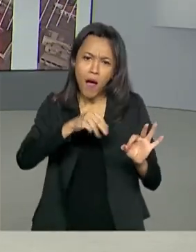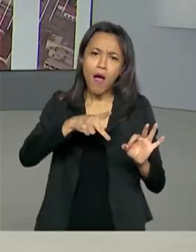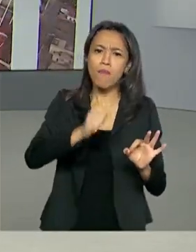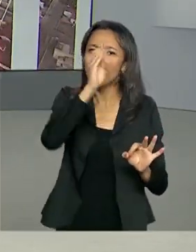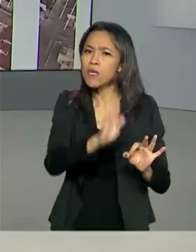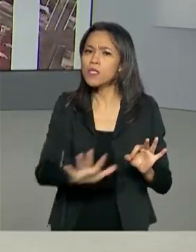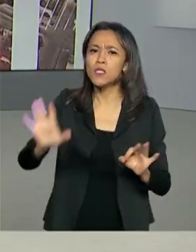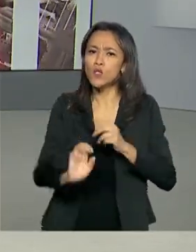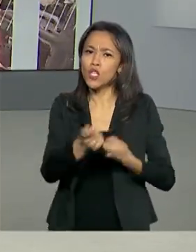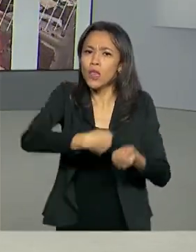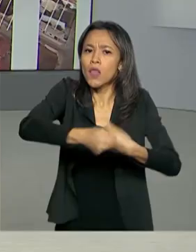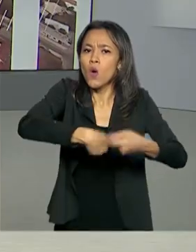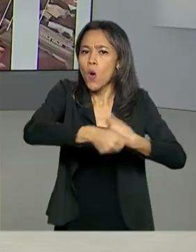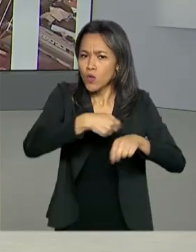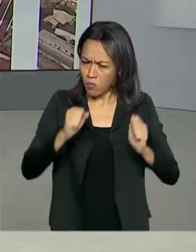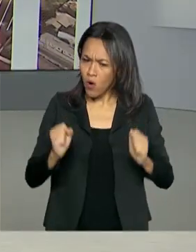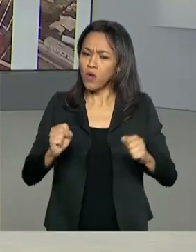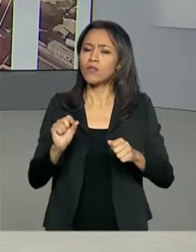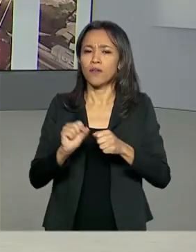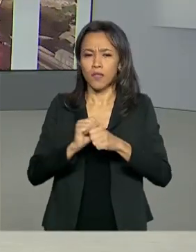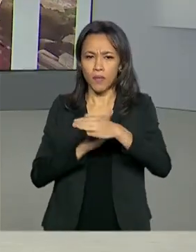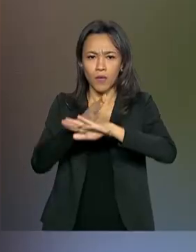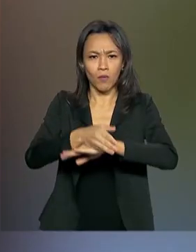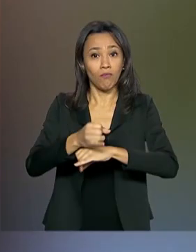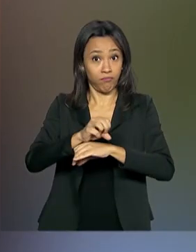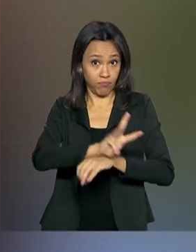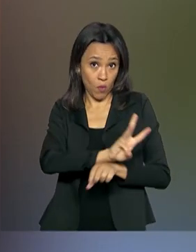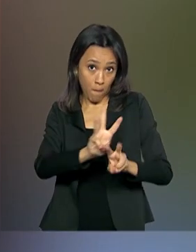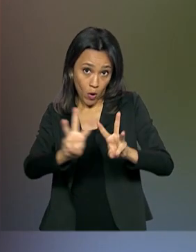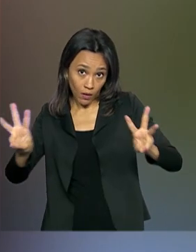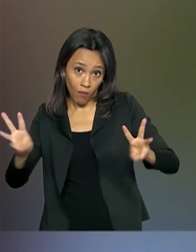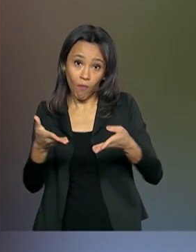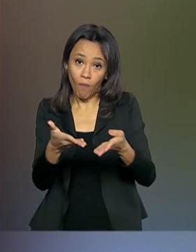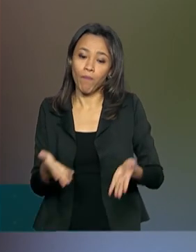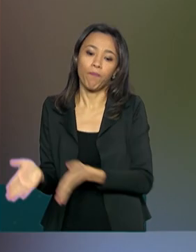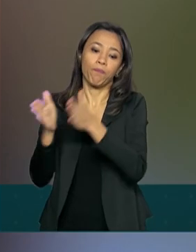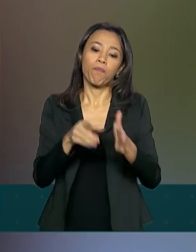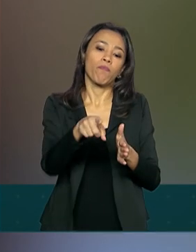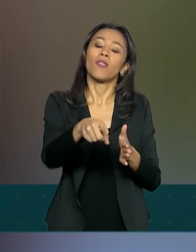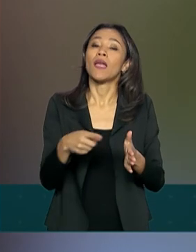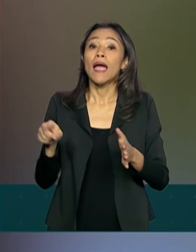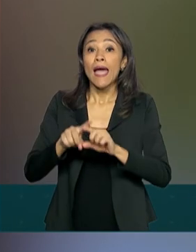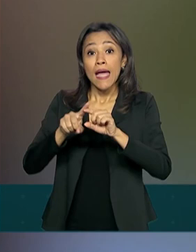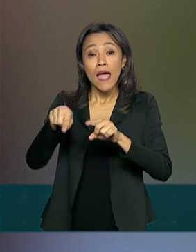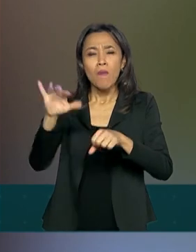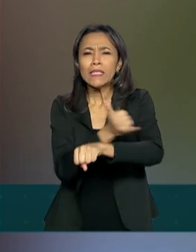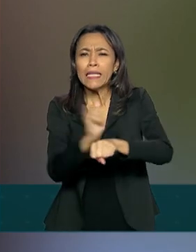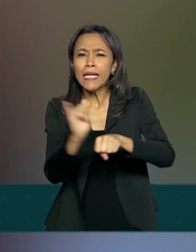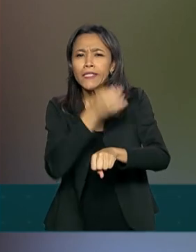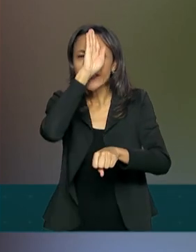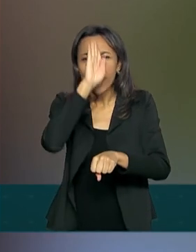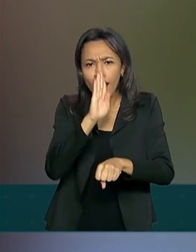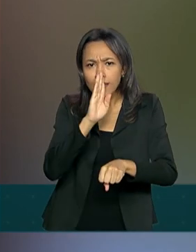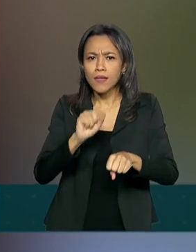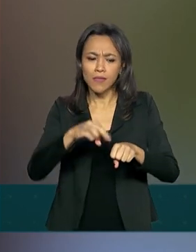Tudo pode ser feito pelo portal gov.br. O mapa de empresas é uma ferramenta gratuita. Com ela, você